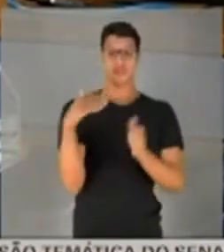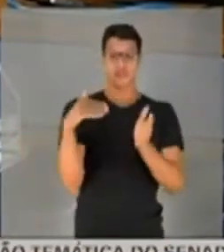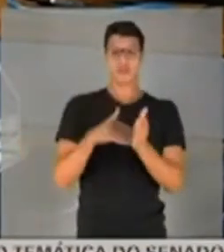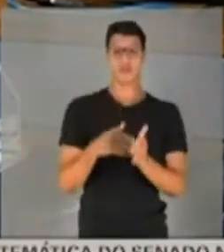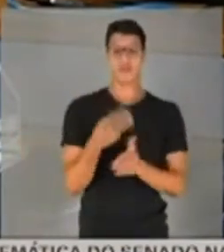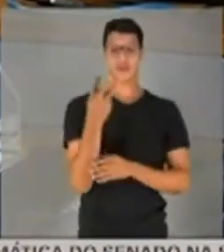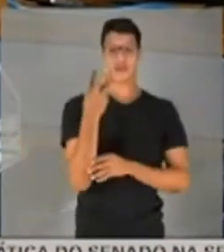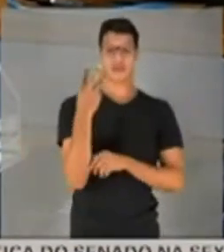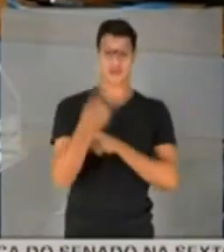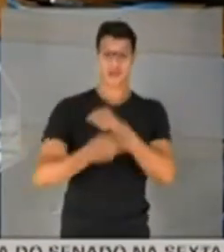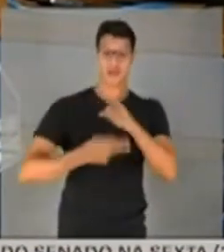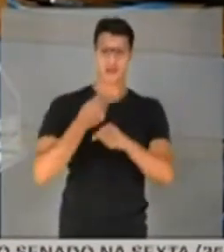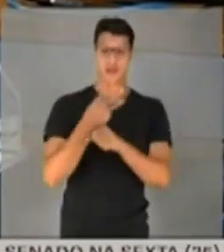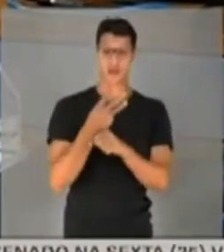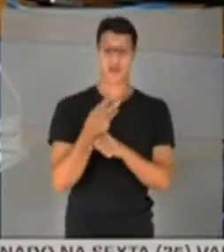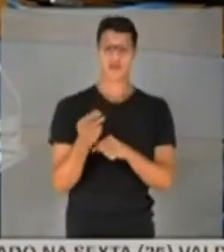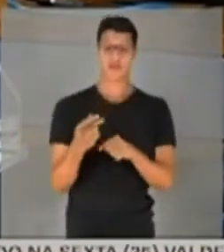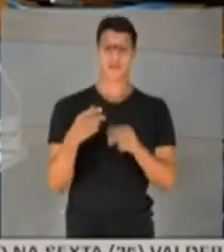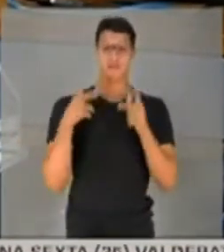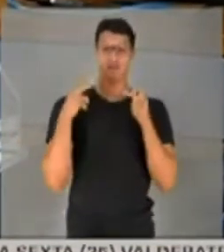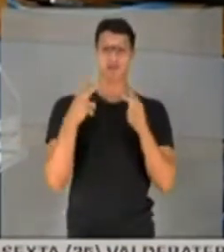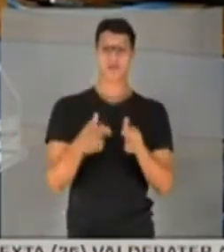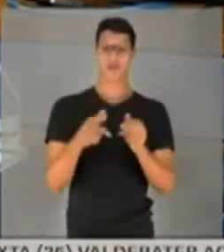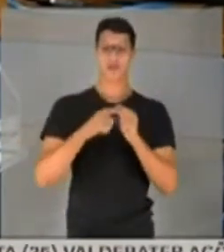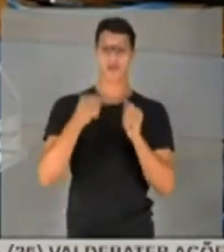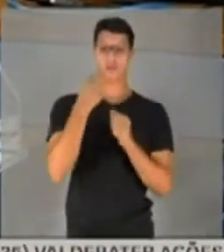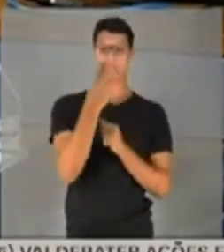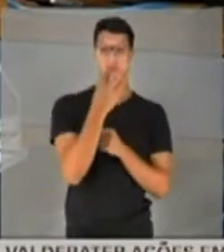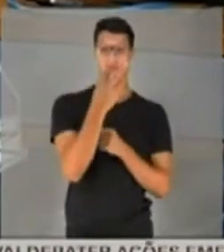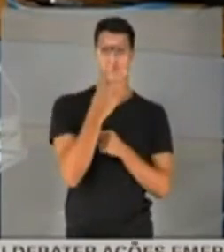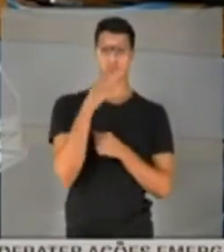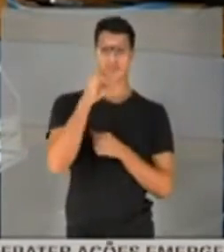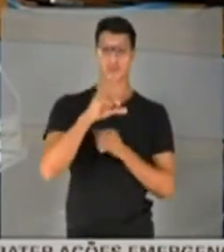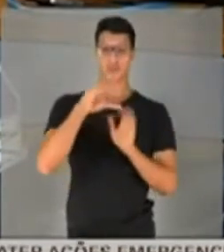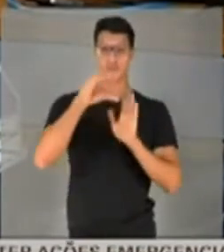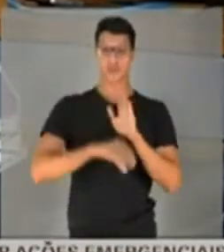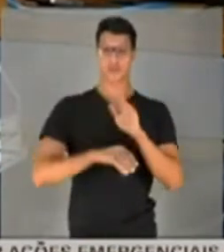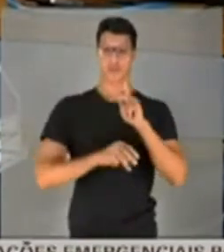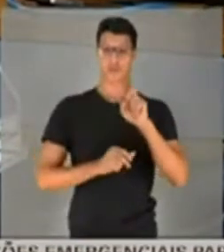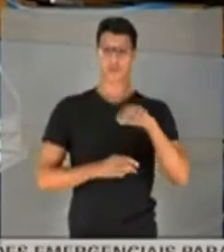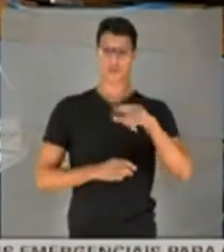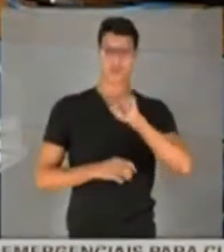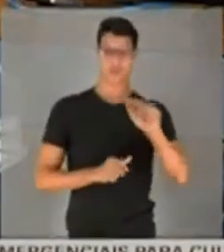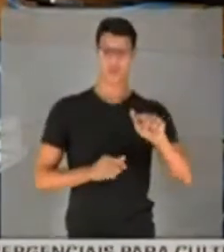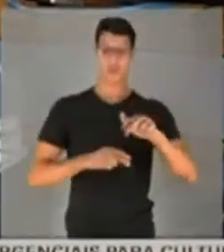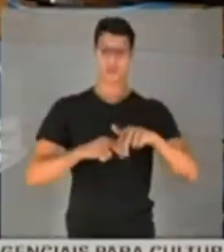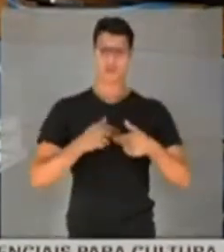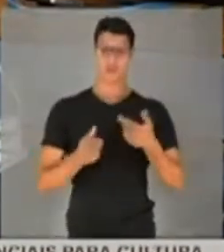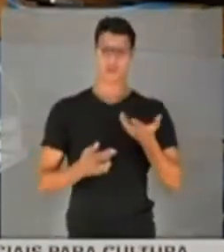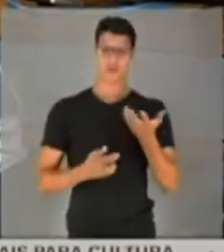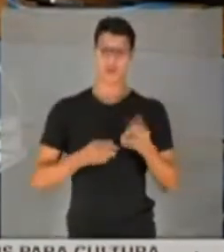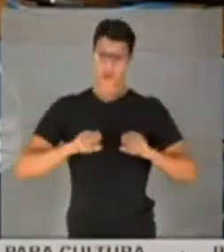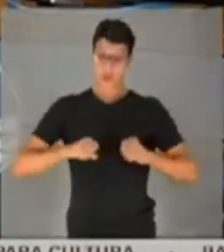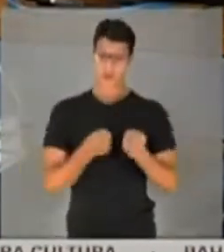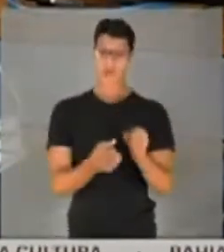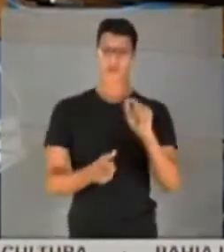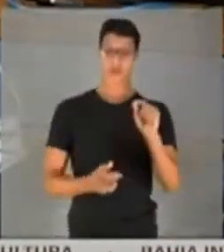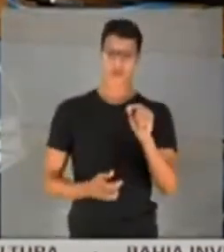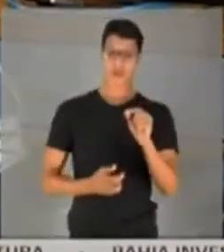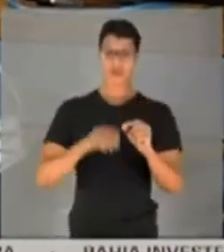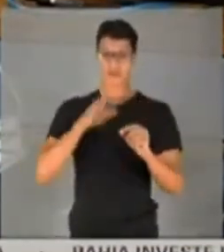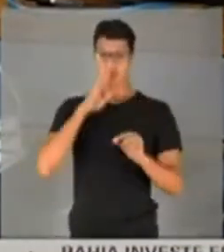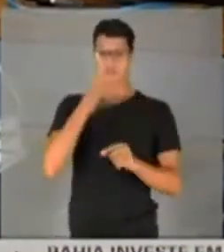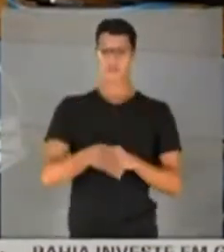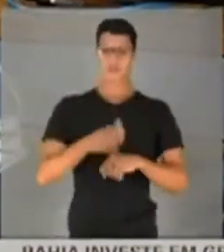3 anos, conforme o artigo 329 do Código Penal. Por isso, quero só reforçar aqui a